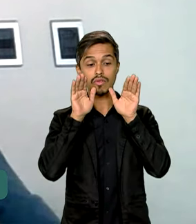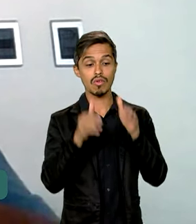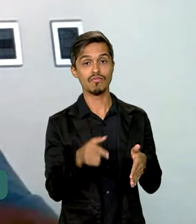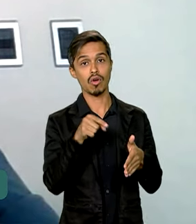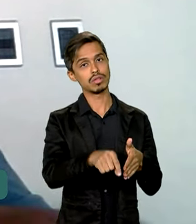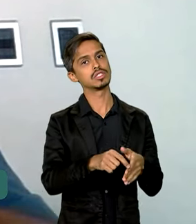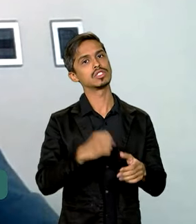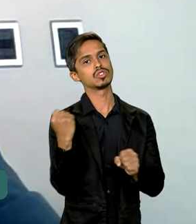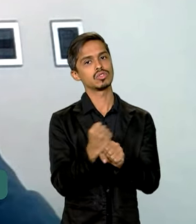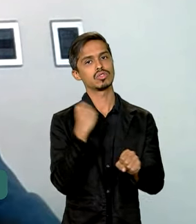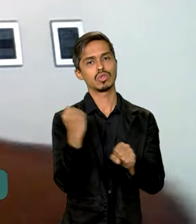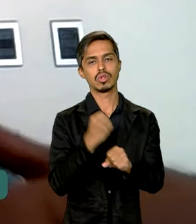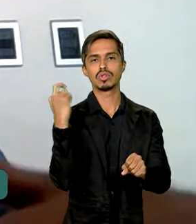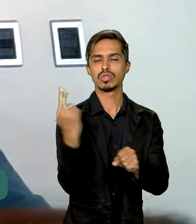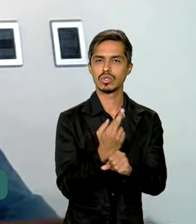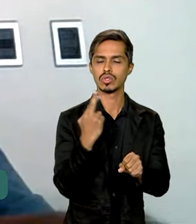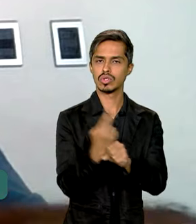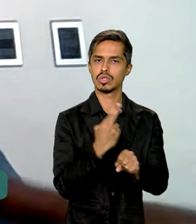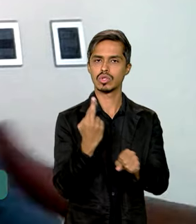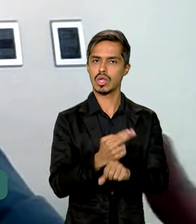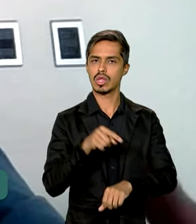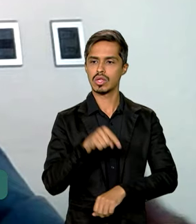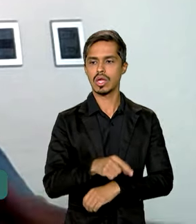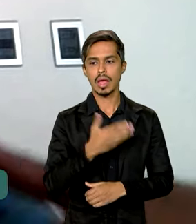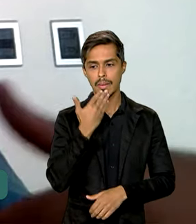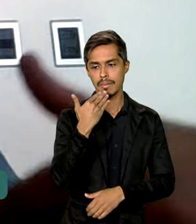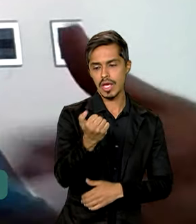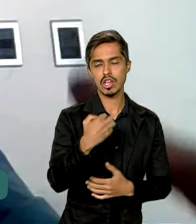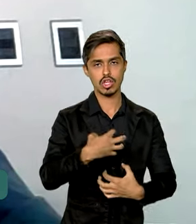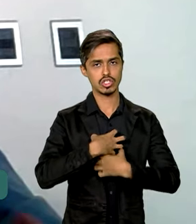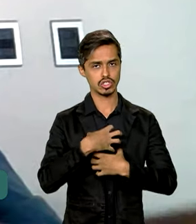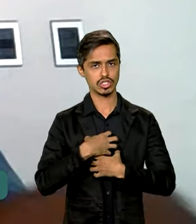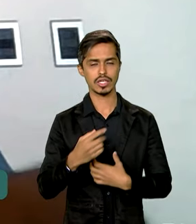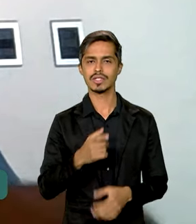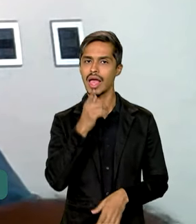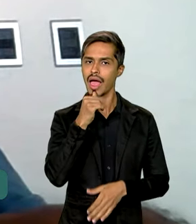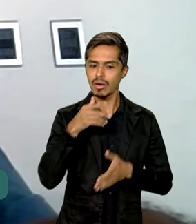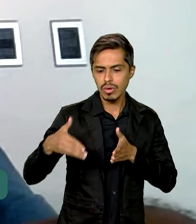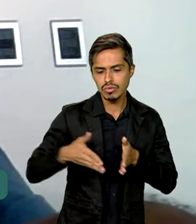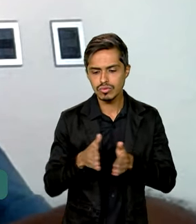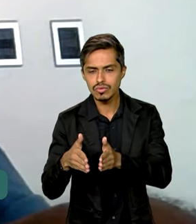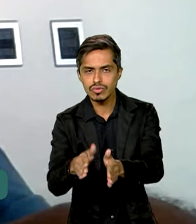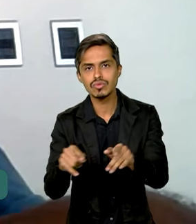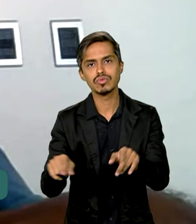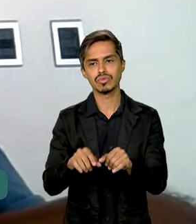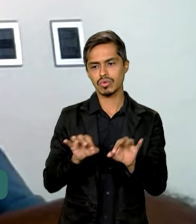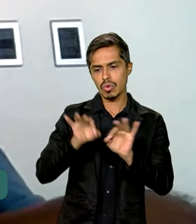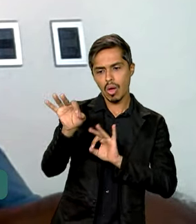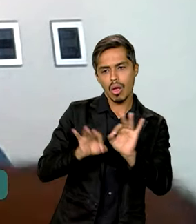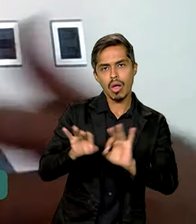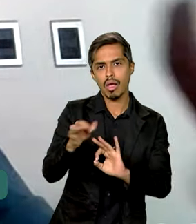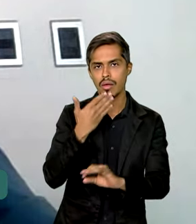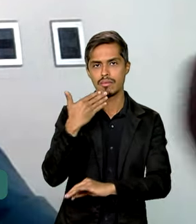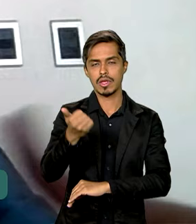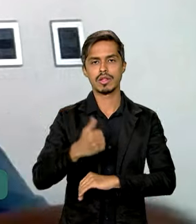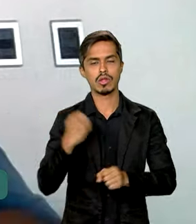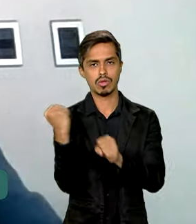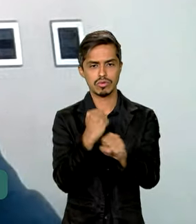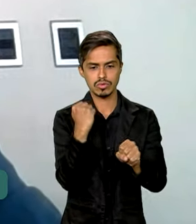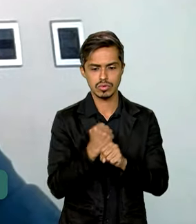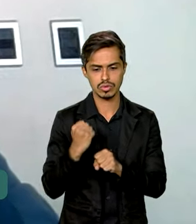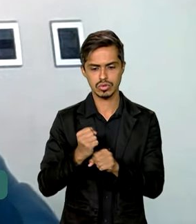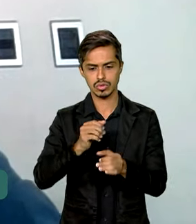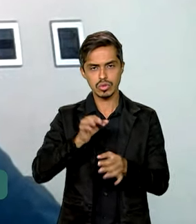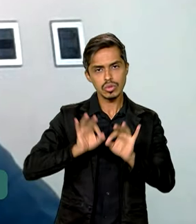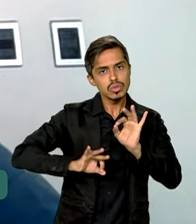obras estruturantes de melhorias de canais, parques lineares